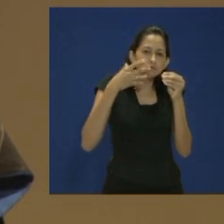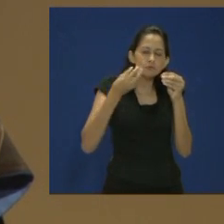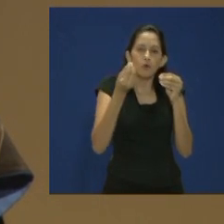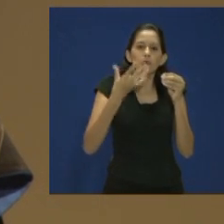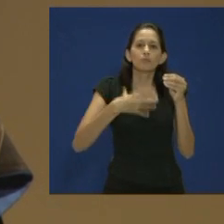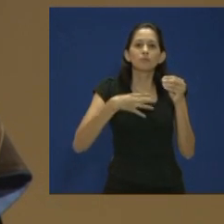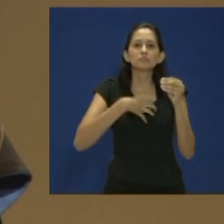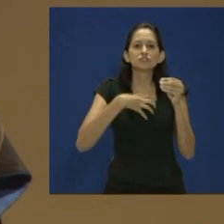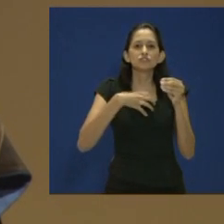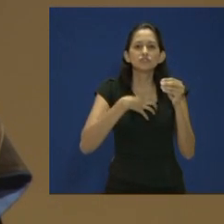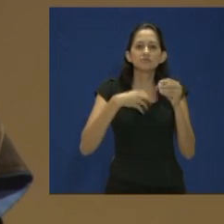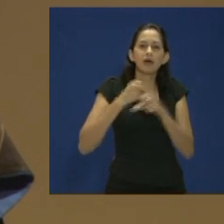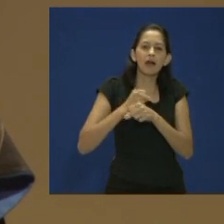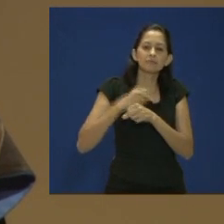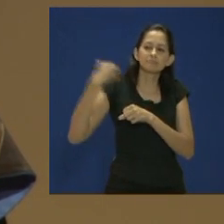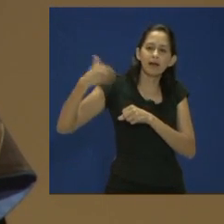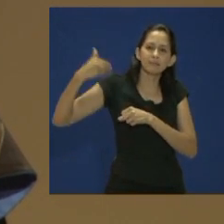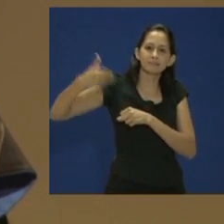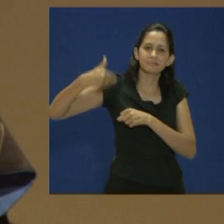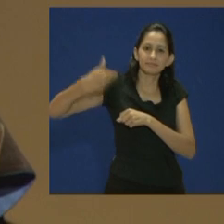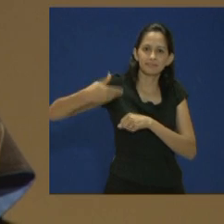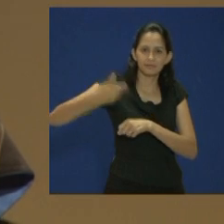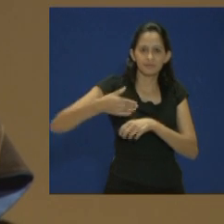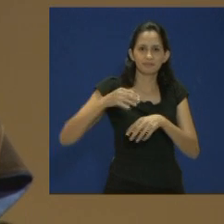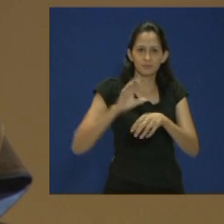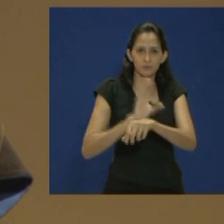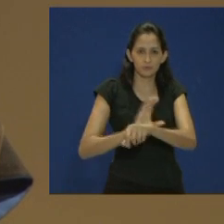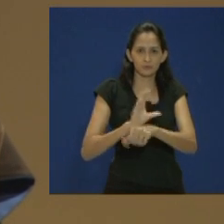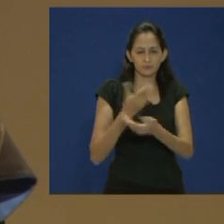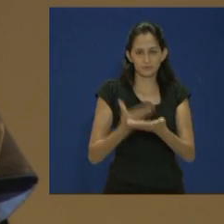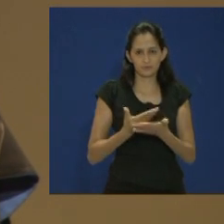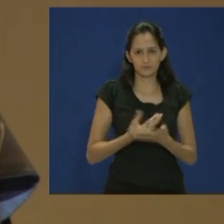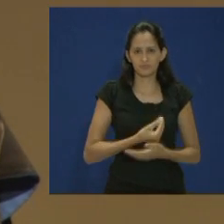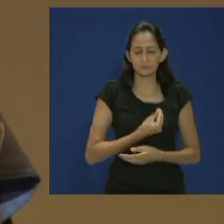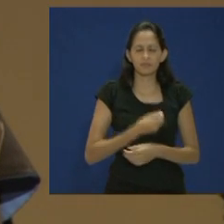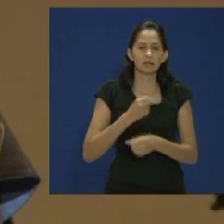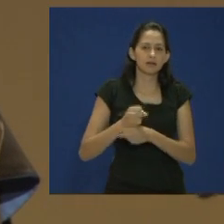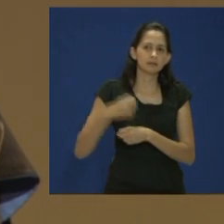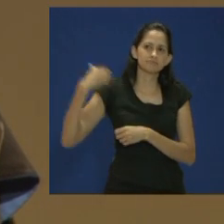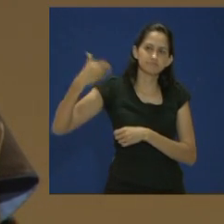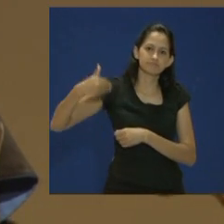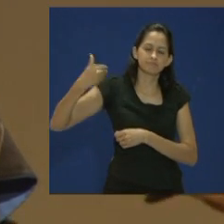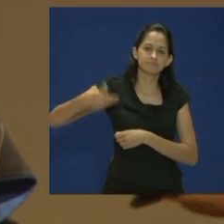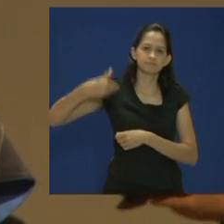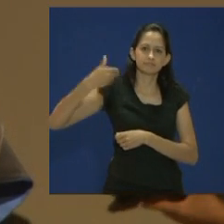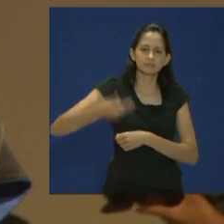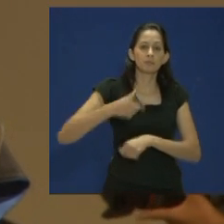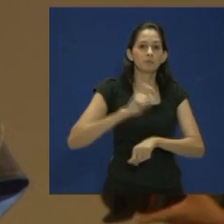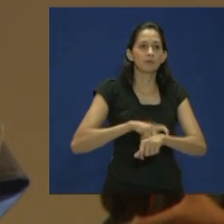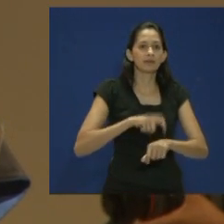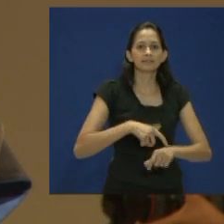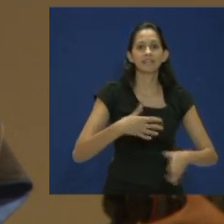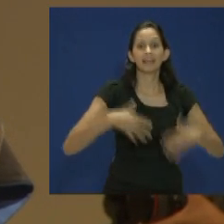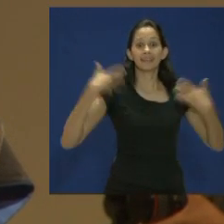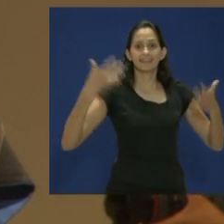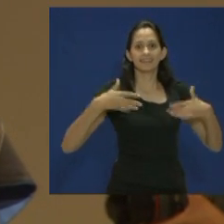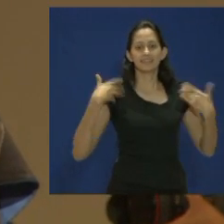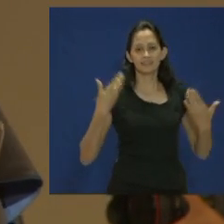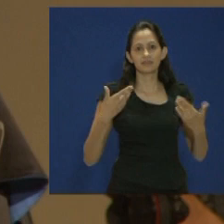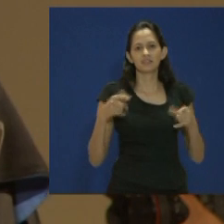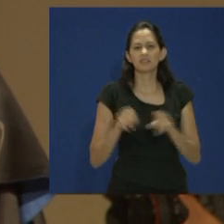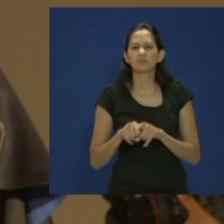sentimentos que os últimos anos representam. Anos que transitaram entre momentos de total euforia ao